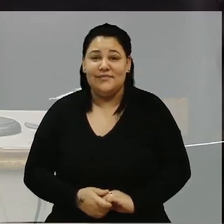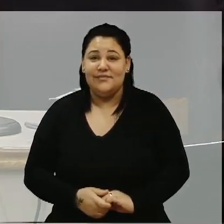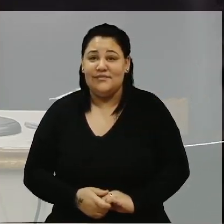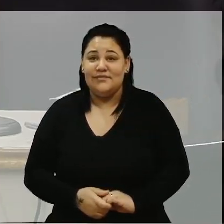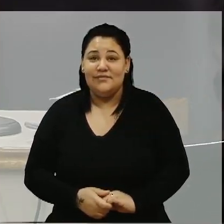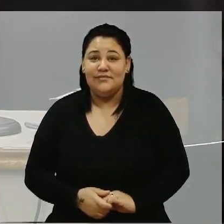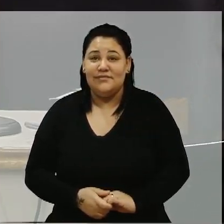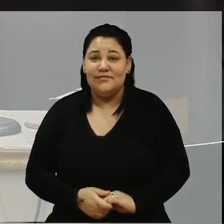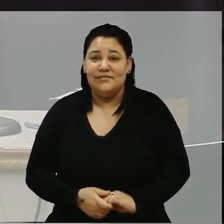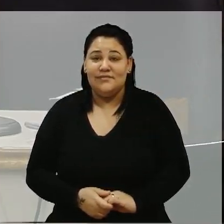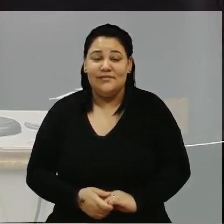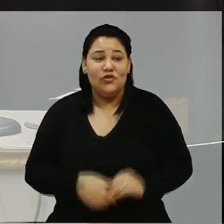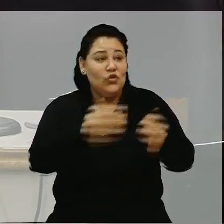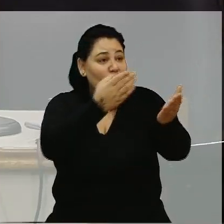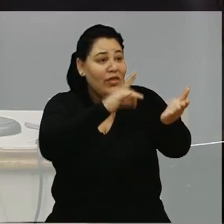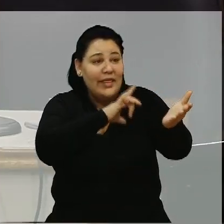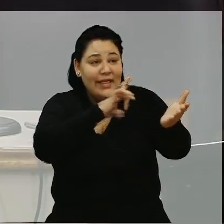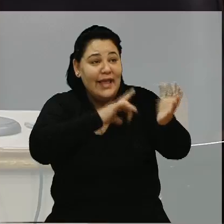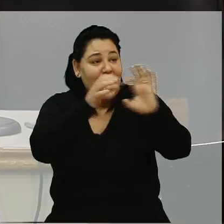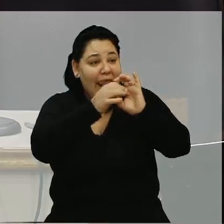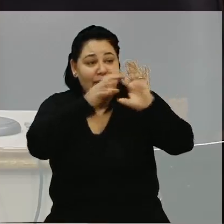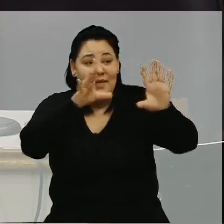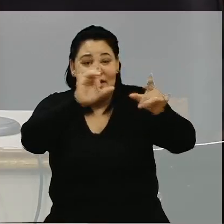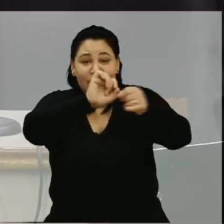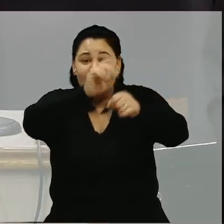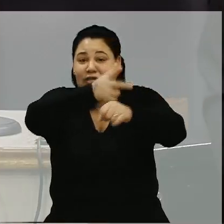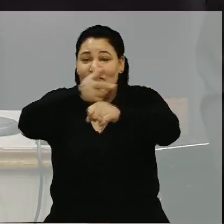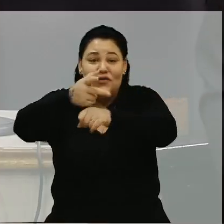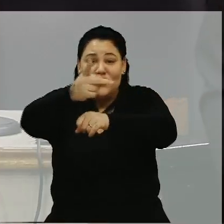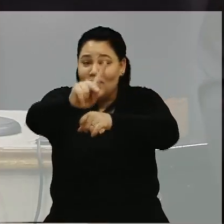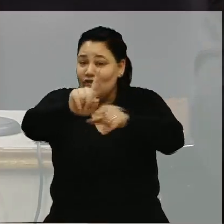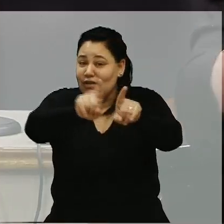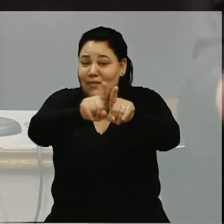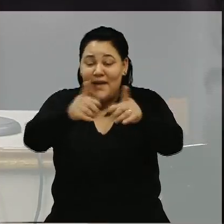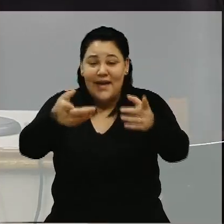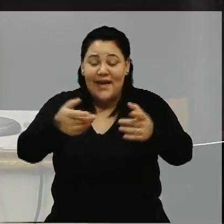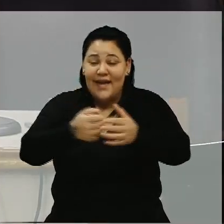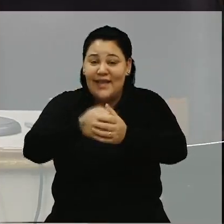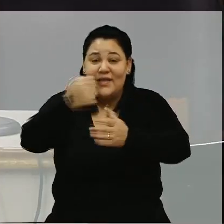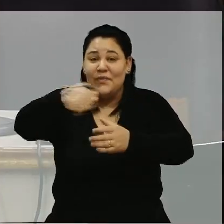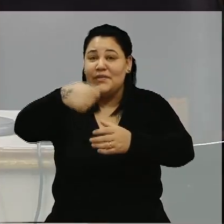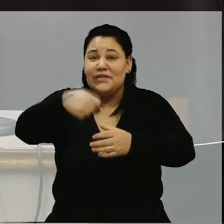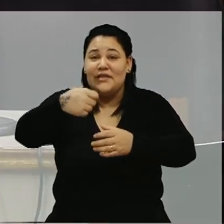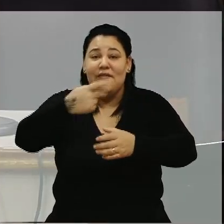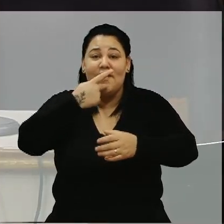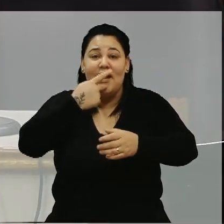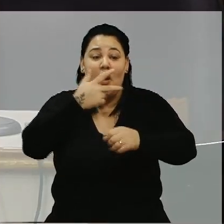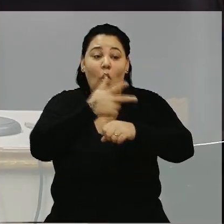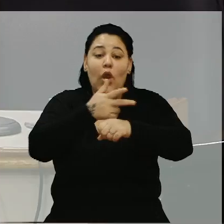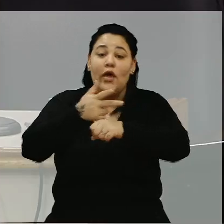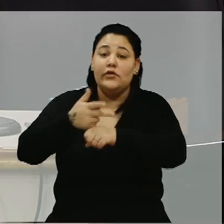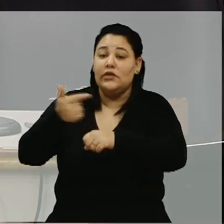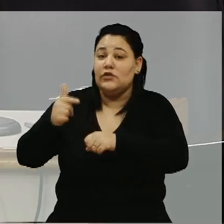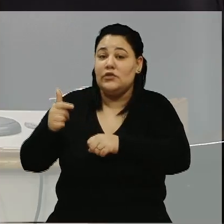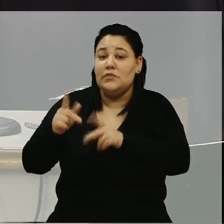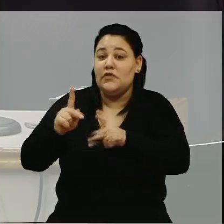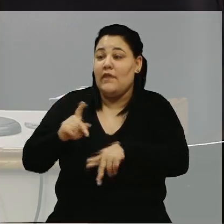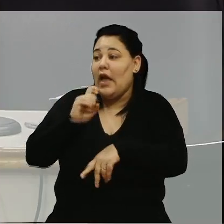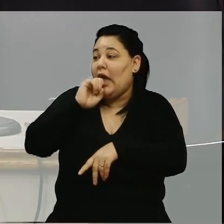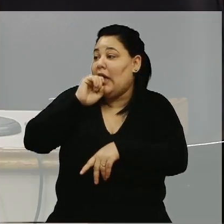O senhor tem a liberdade de fazer o seu vídeo também. Não precisa ficar assistindo dos outros, ficar com ciúmes.